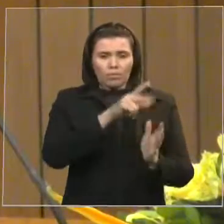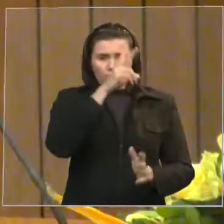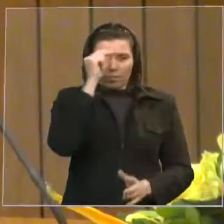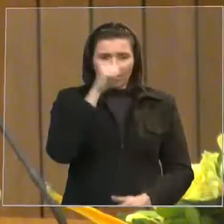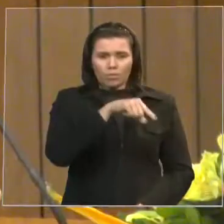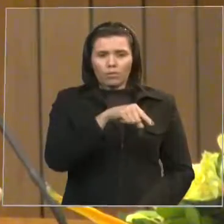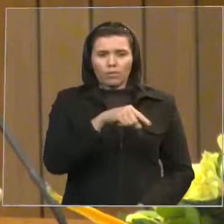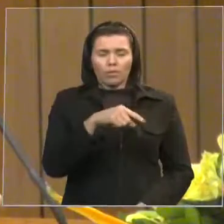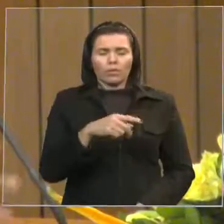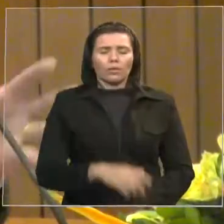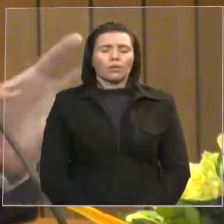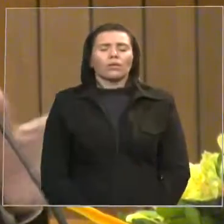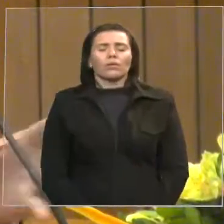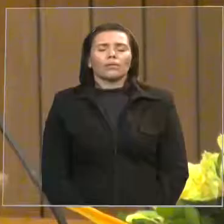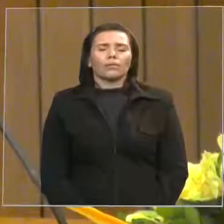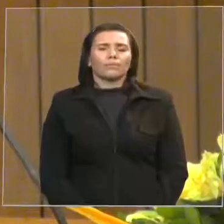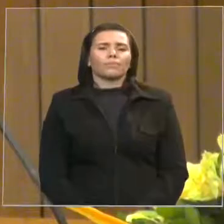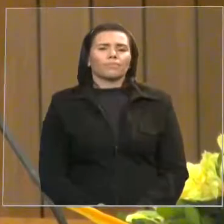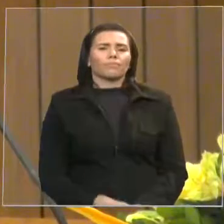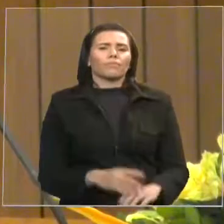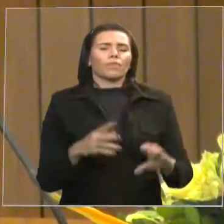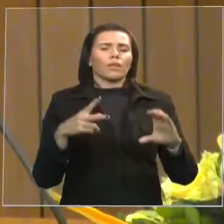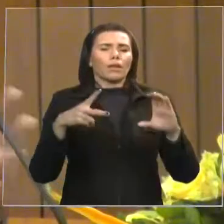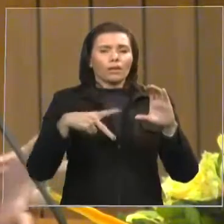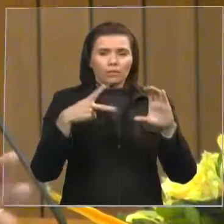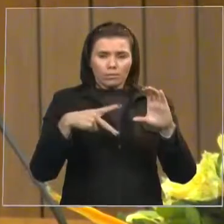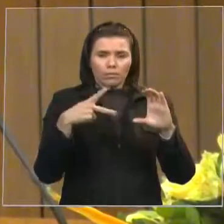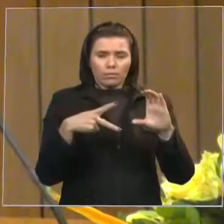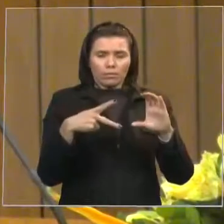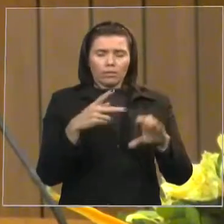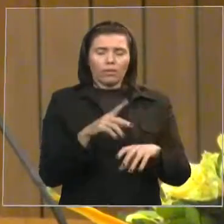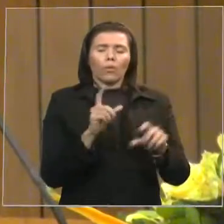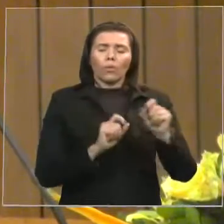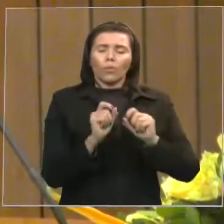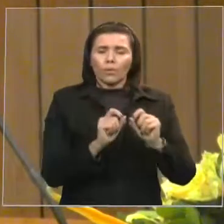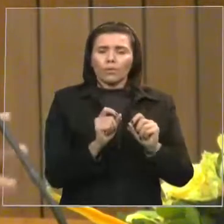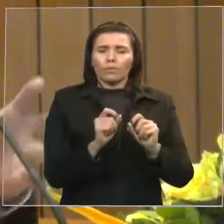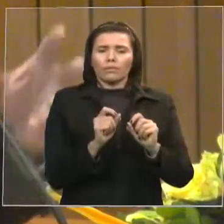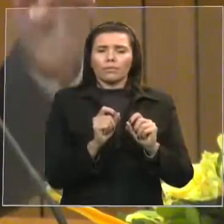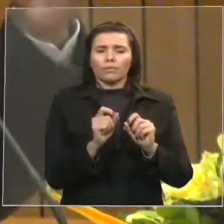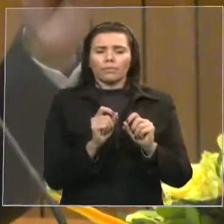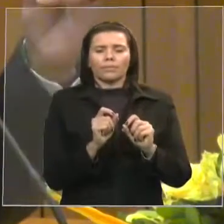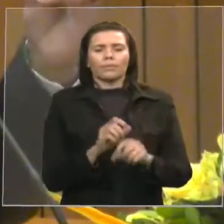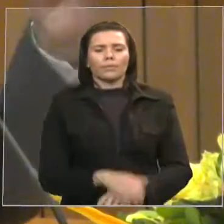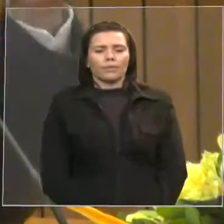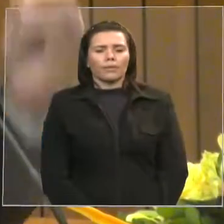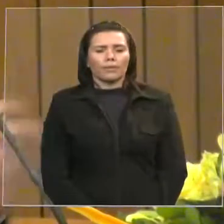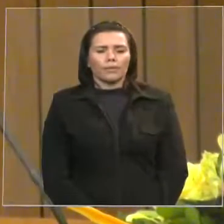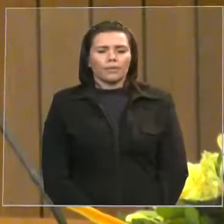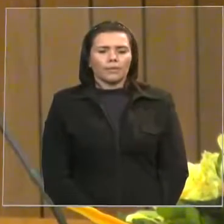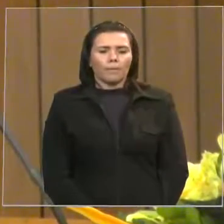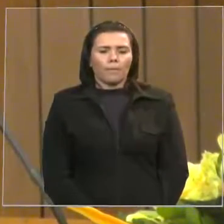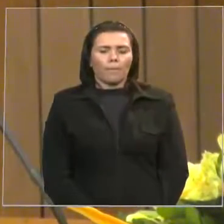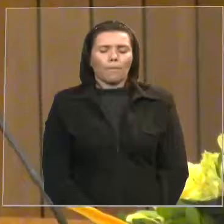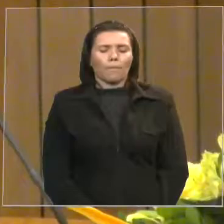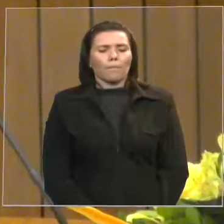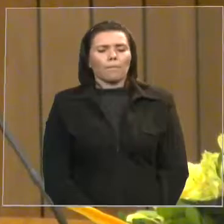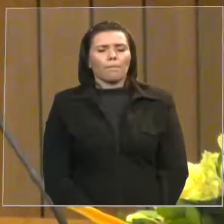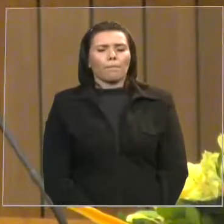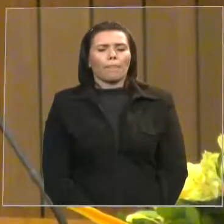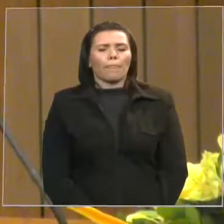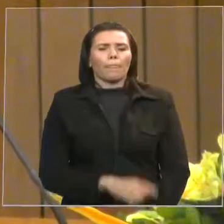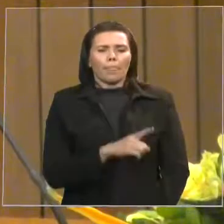mas o prefeito esperou estar em total condições